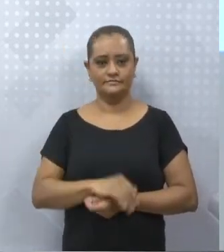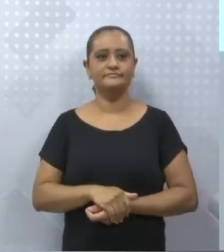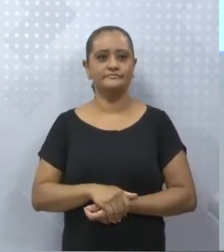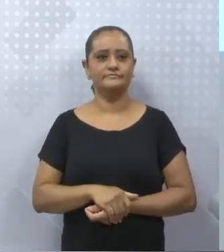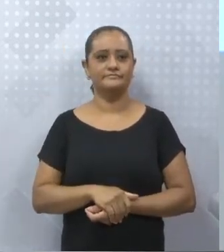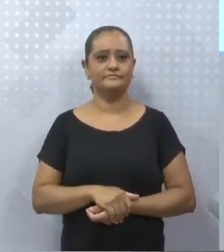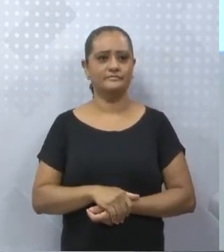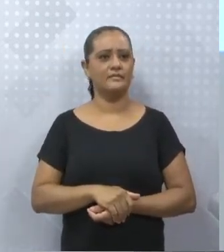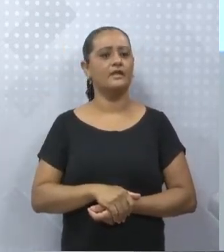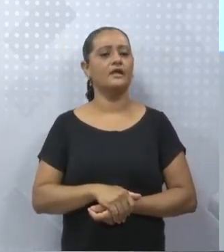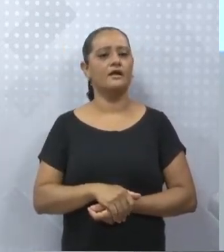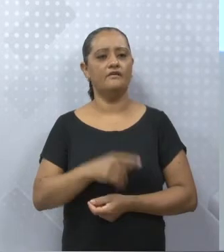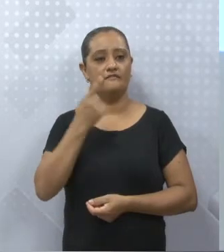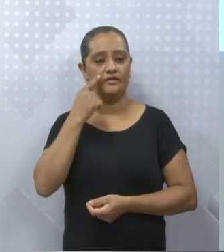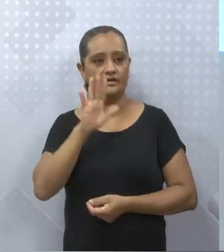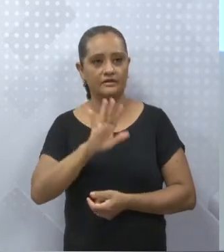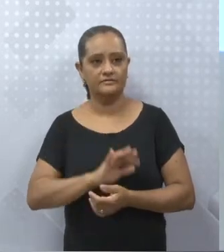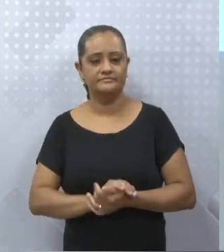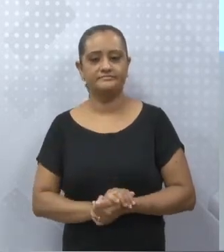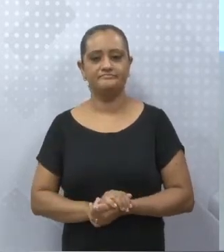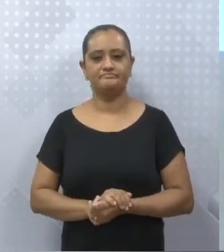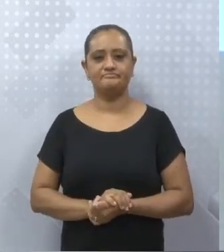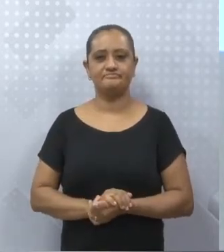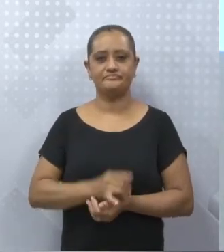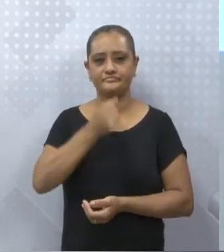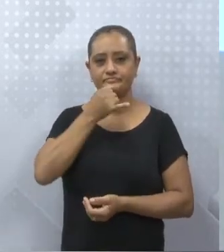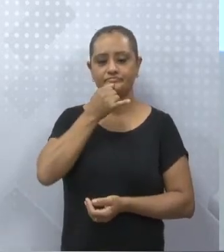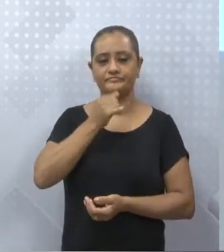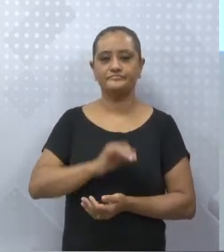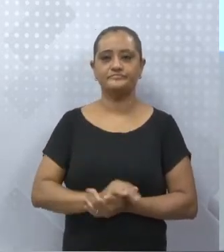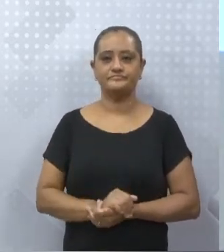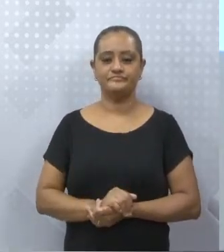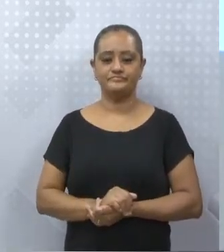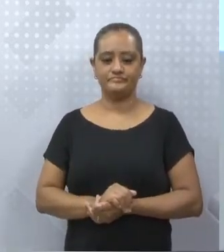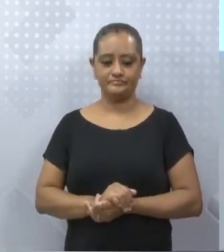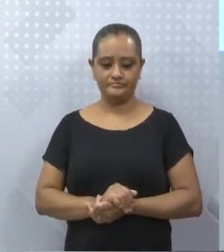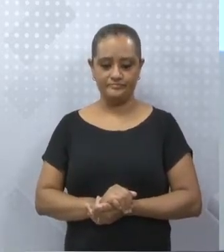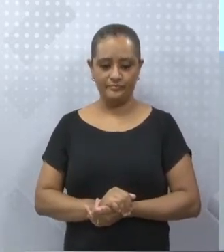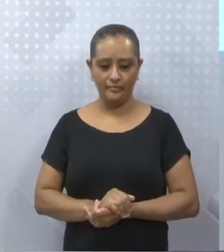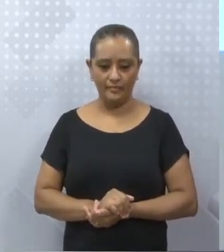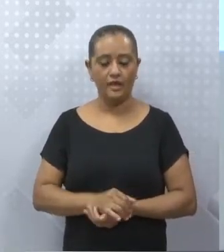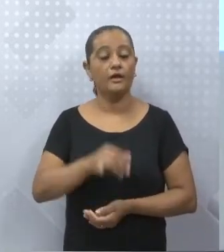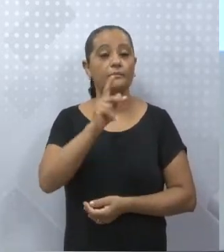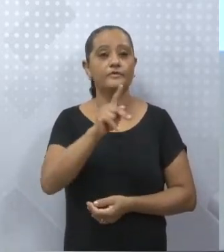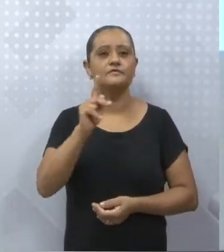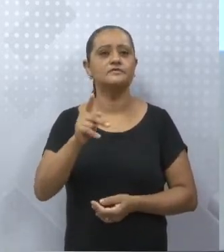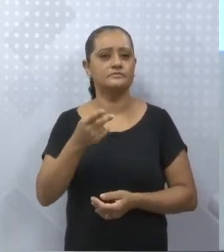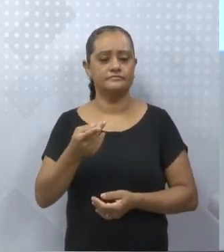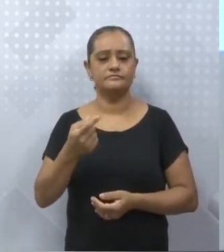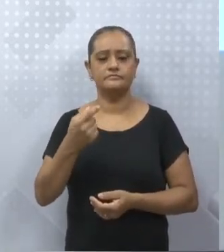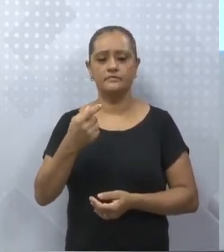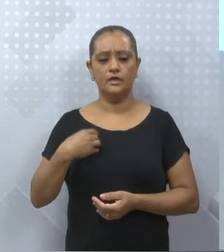É, sim. Vejamos. Se você chega para o professor e diz, professor, eu entreguei. O professor